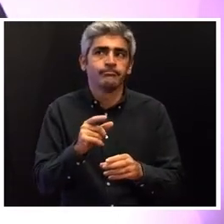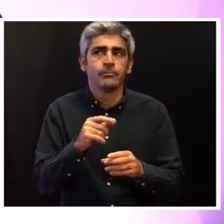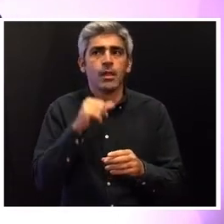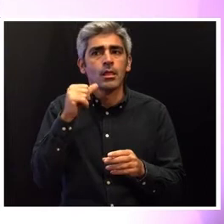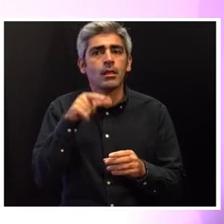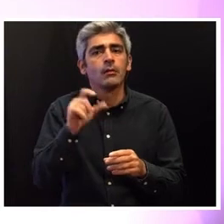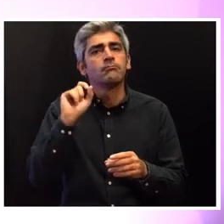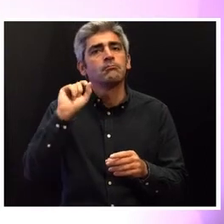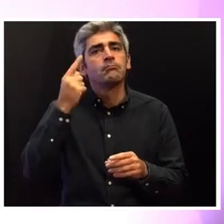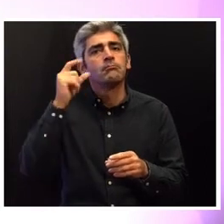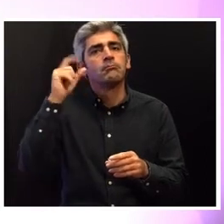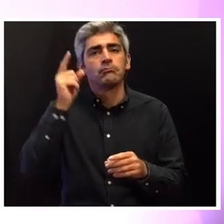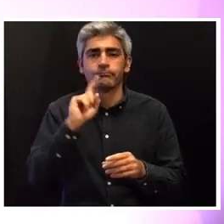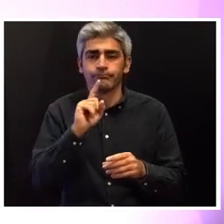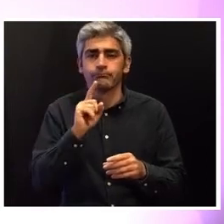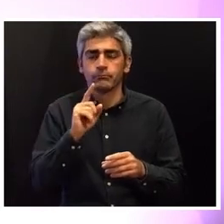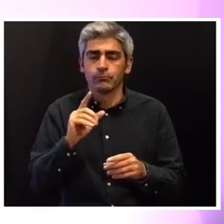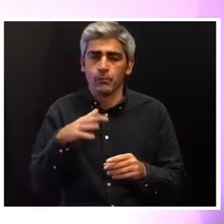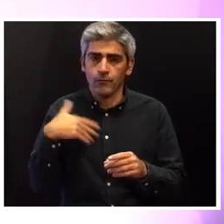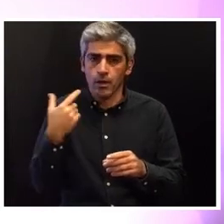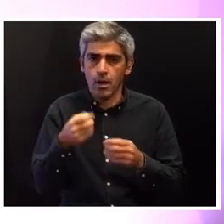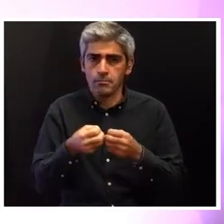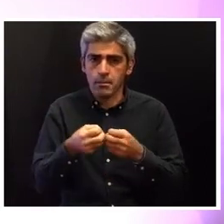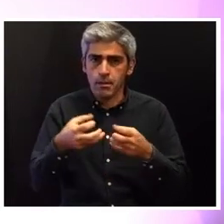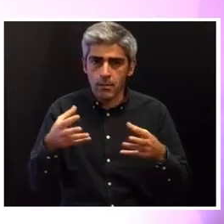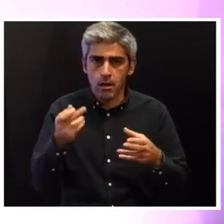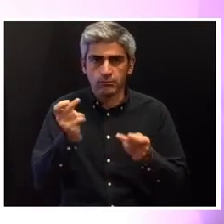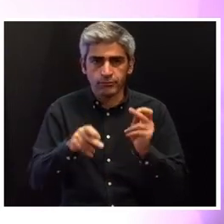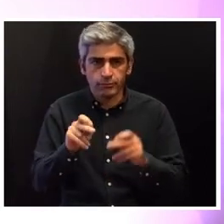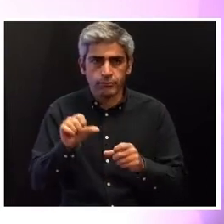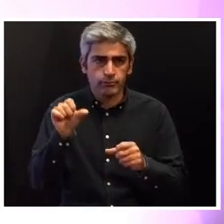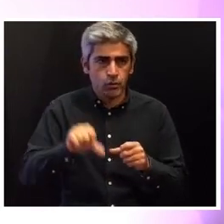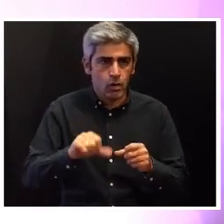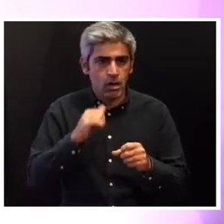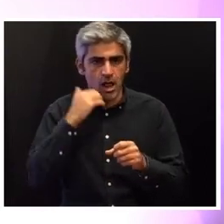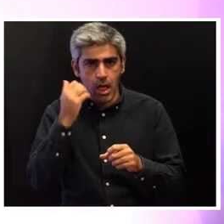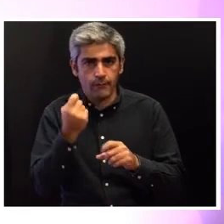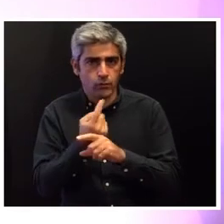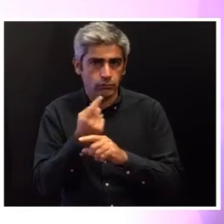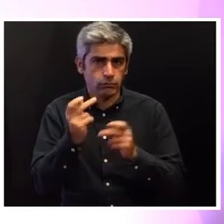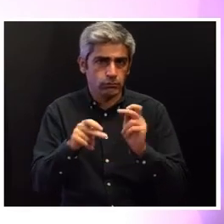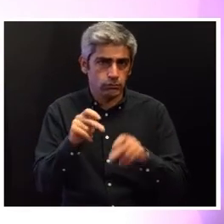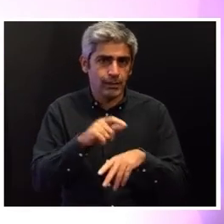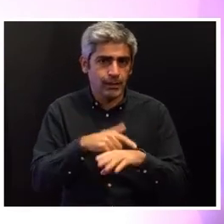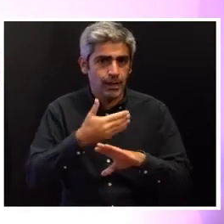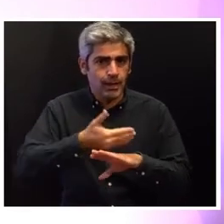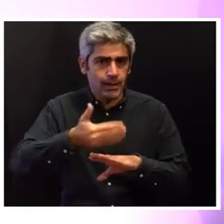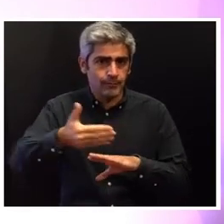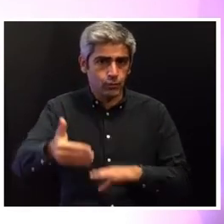ocasional, tendendo a aumentar de frequência e de intensidade e de gravidade com o curso do tempo.